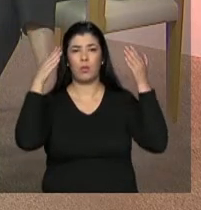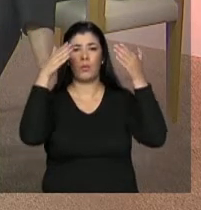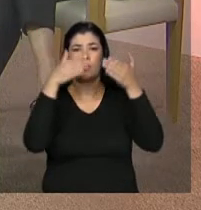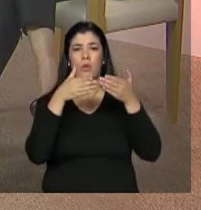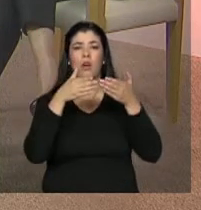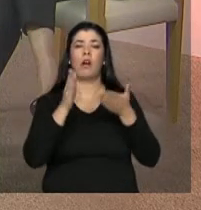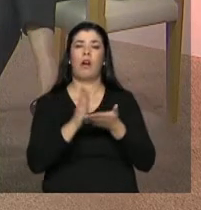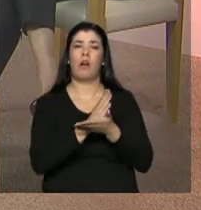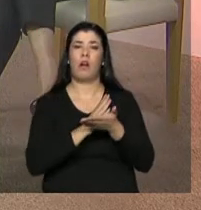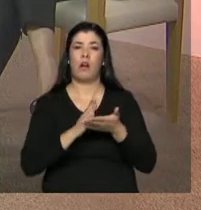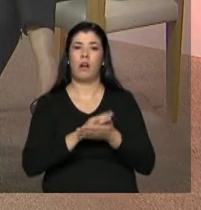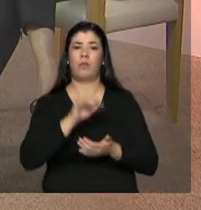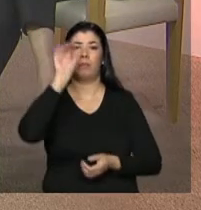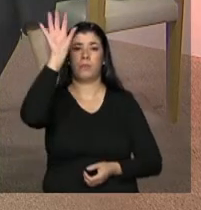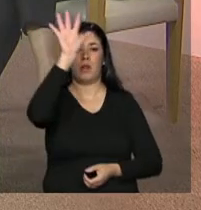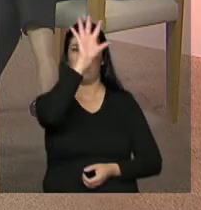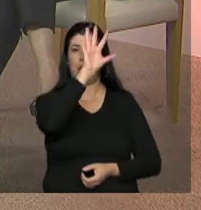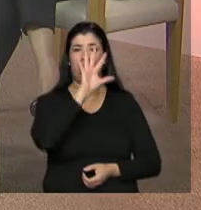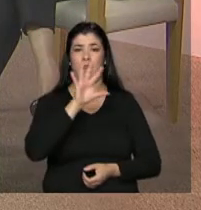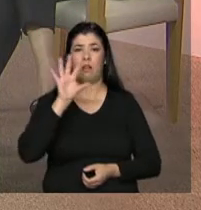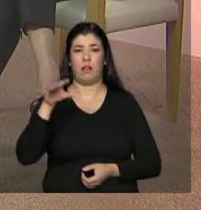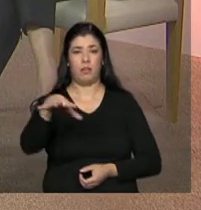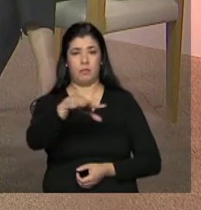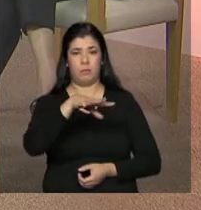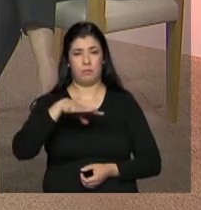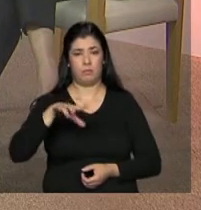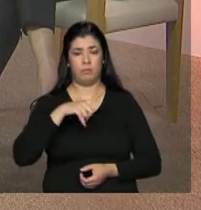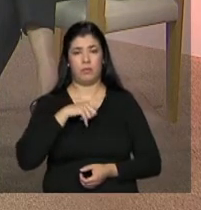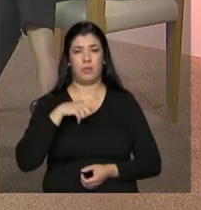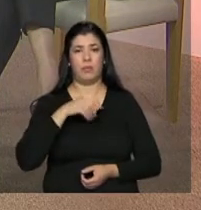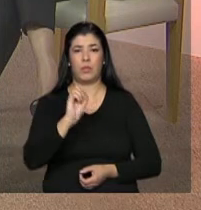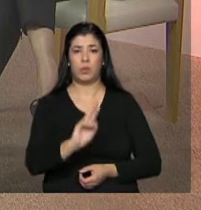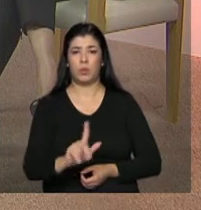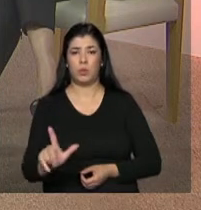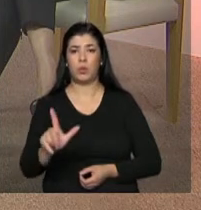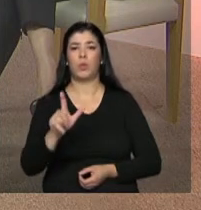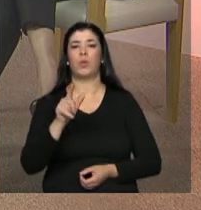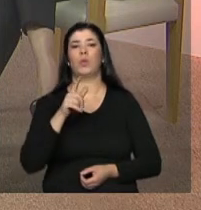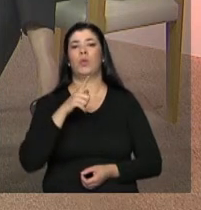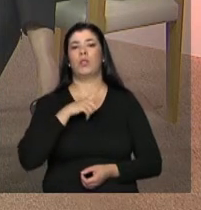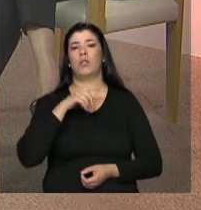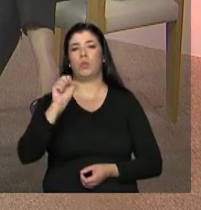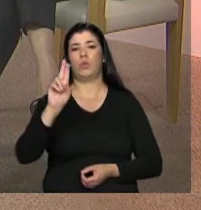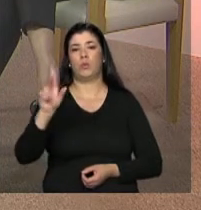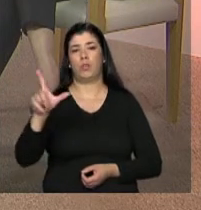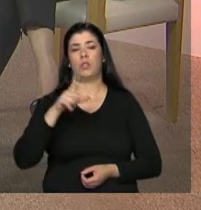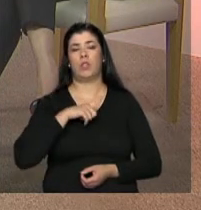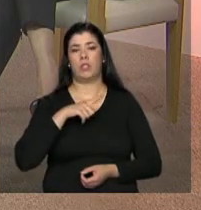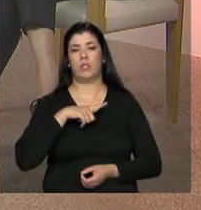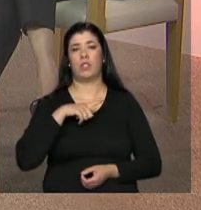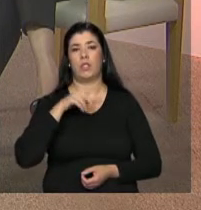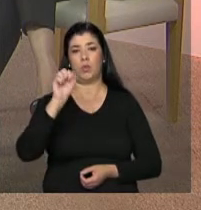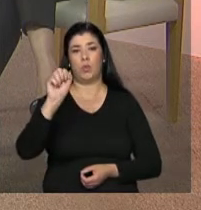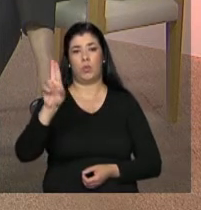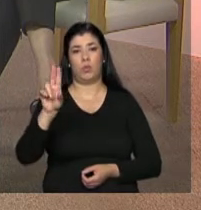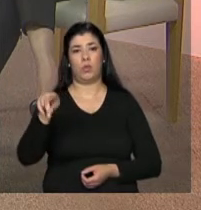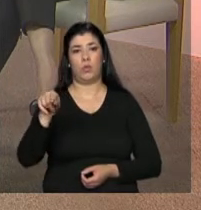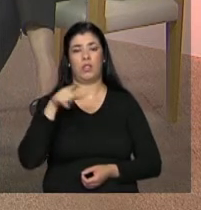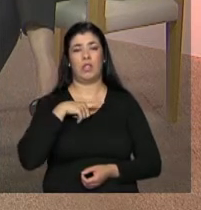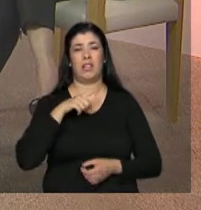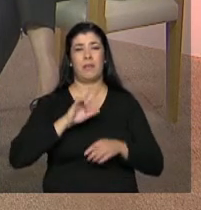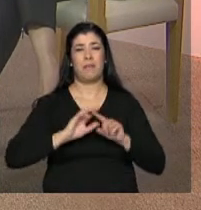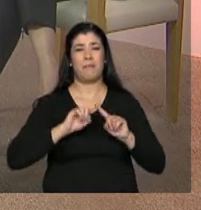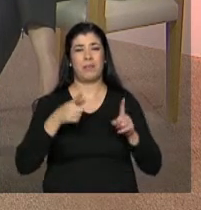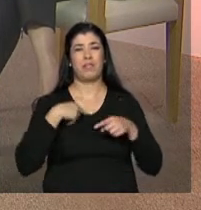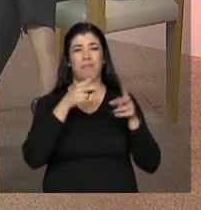regiões, né, uma forte presença dessa rede na região sul, na região sudeste, mas também, gente, já aparece uma grande